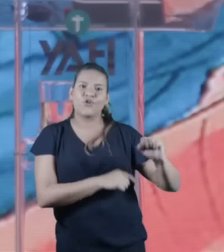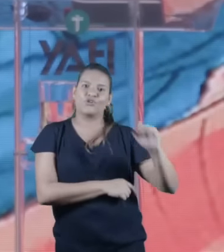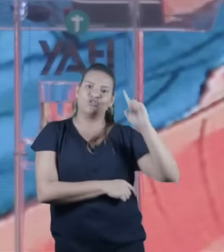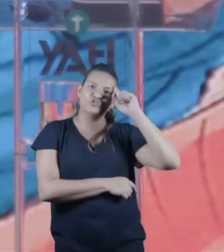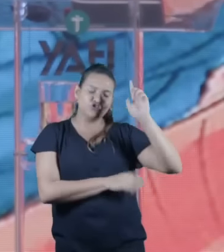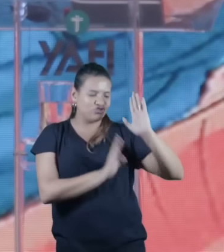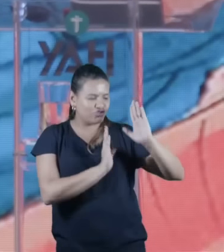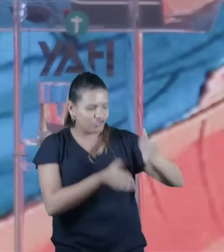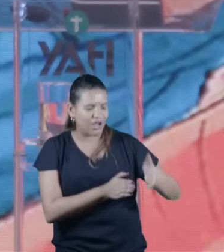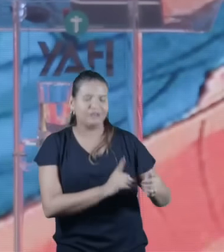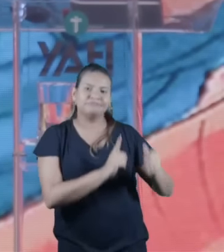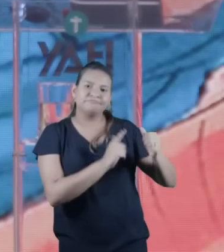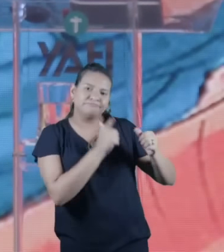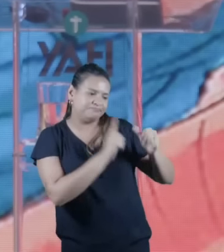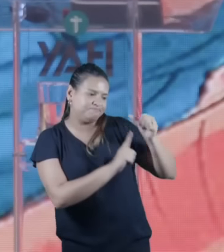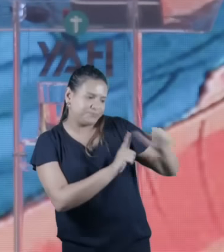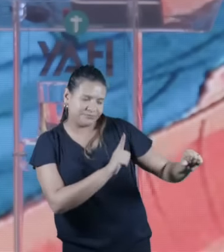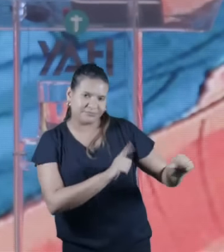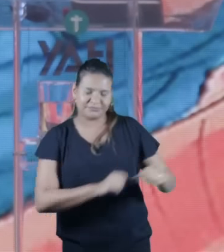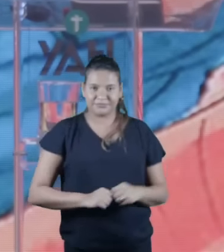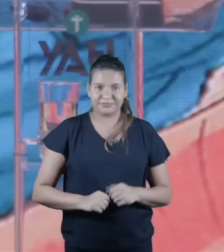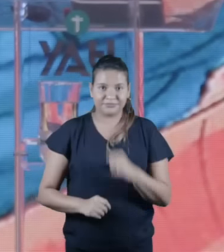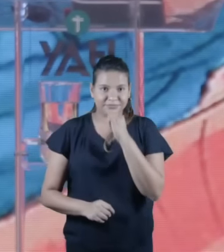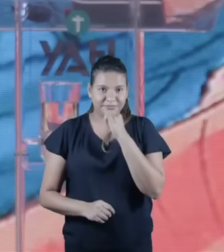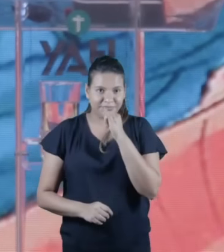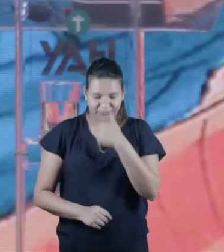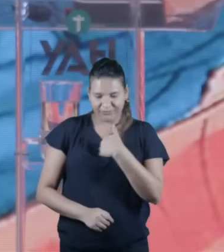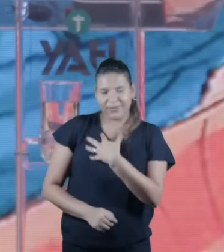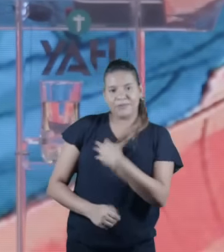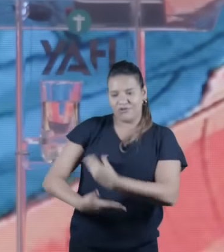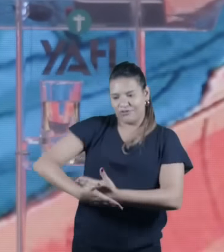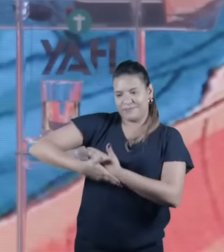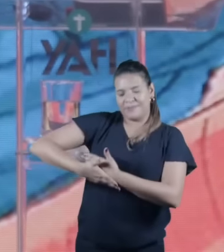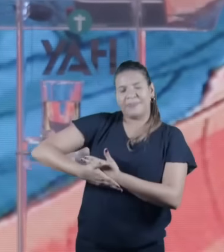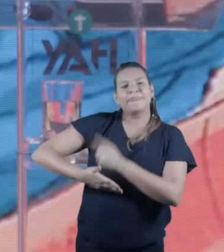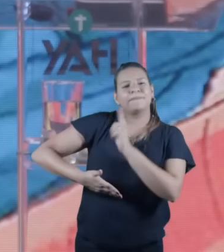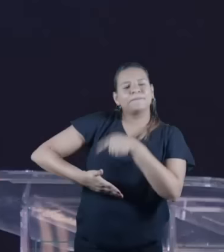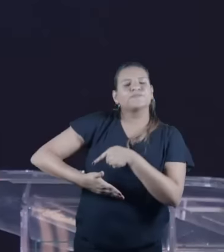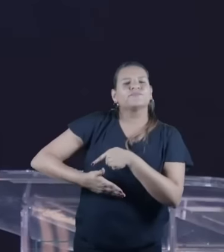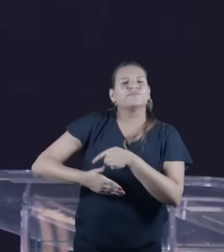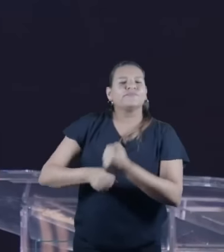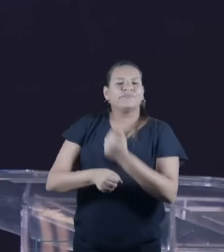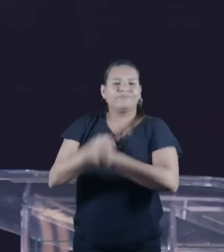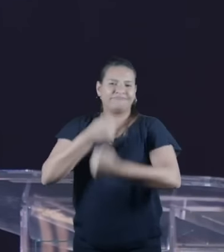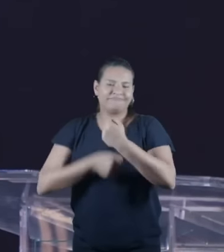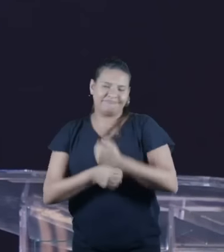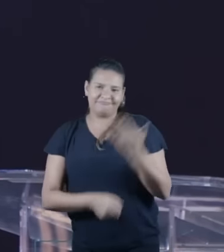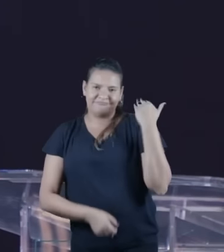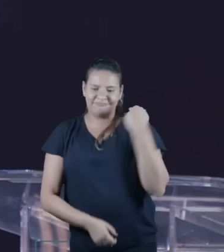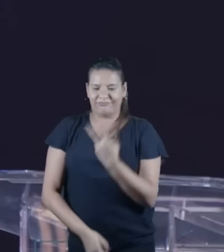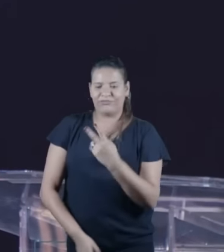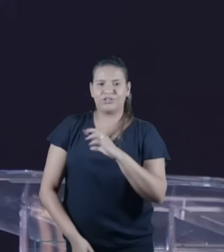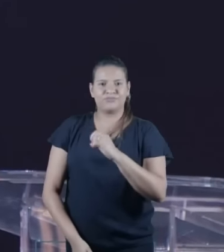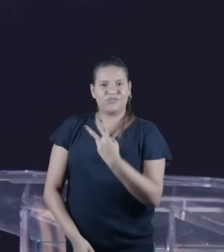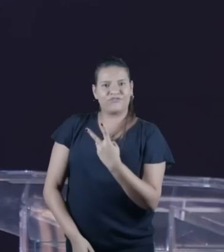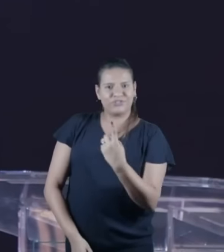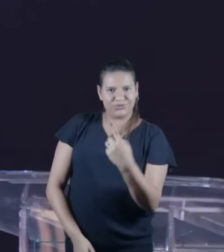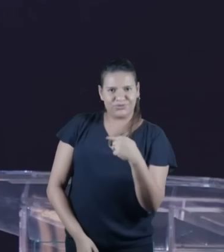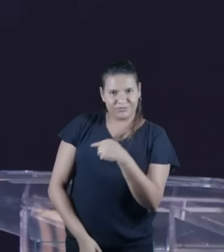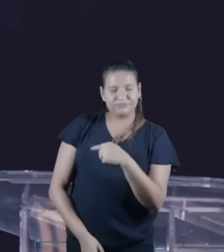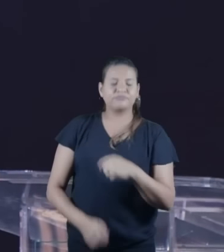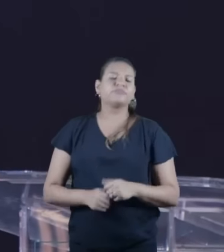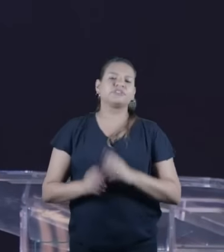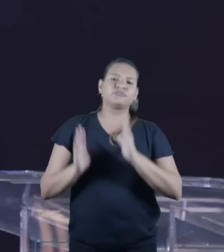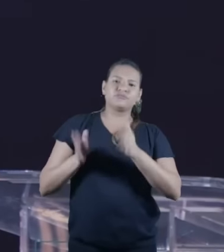ano de 2021, em dezembro de 2021, a gente fez a circuncisão dele, a gente estava seguindo os passos de Abraão, de 3.600